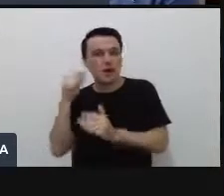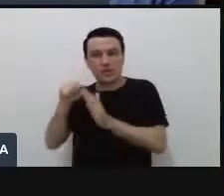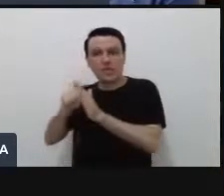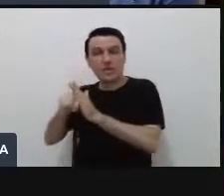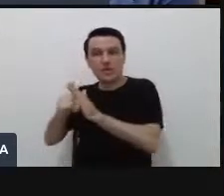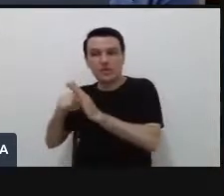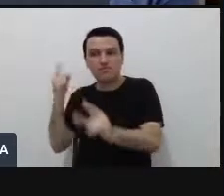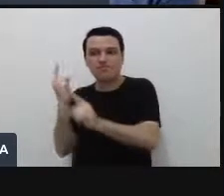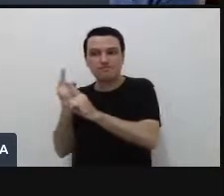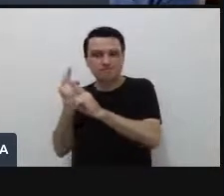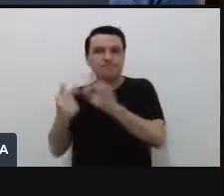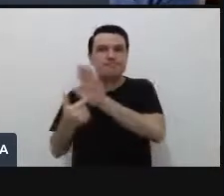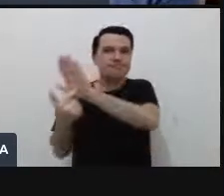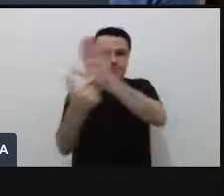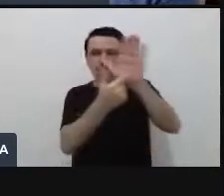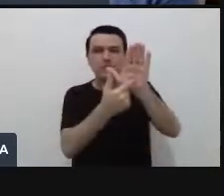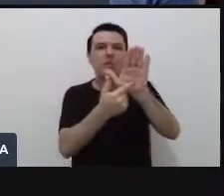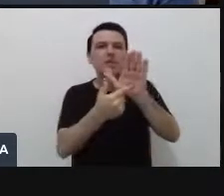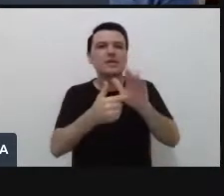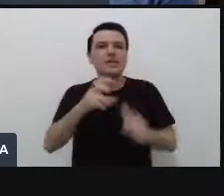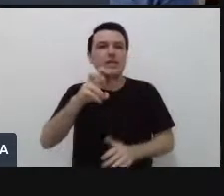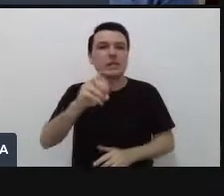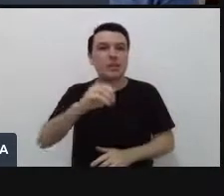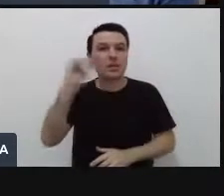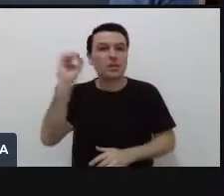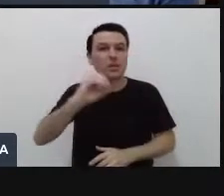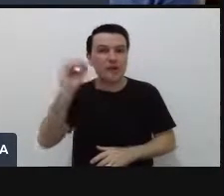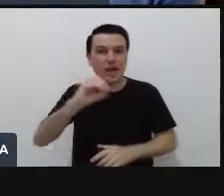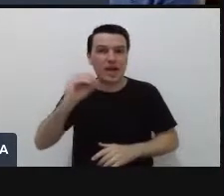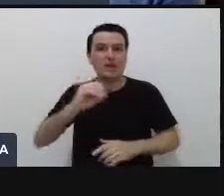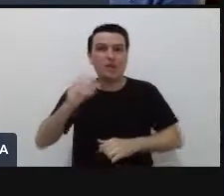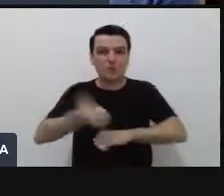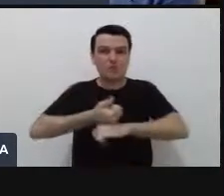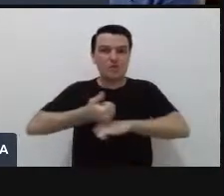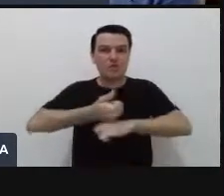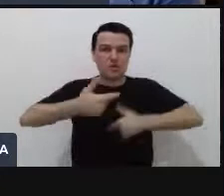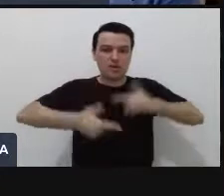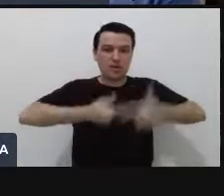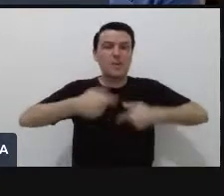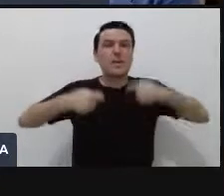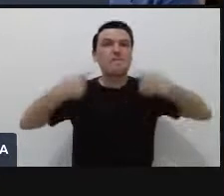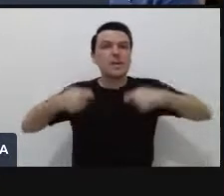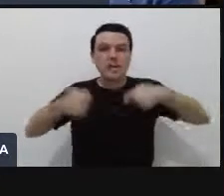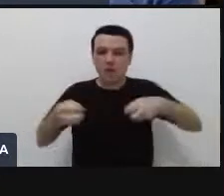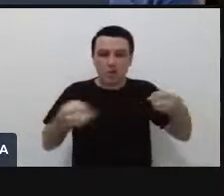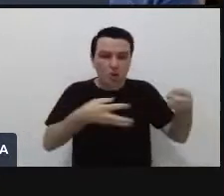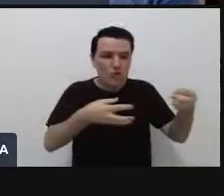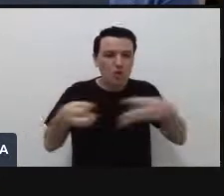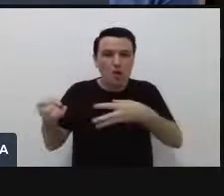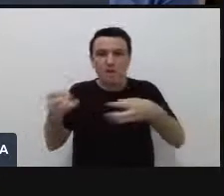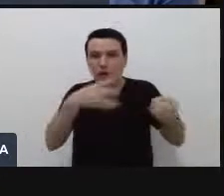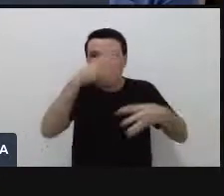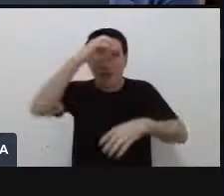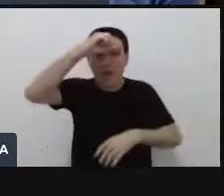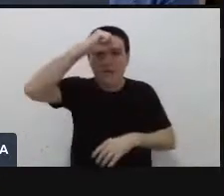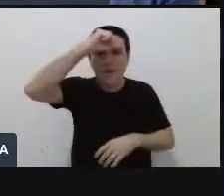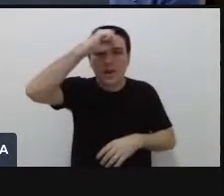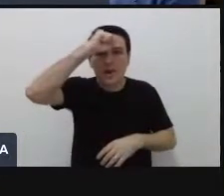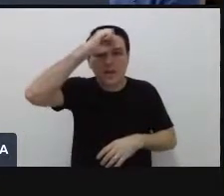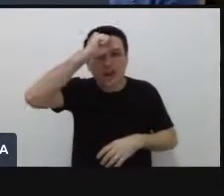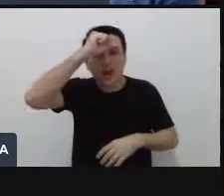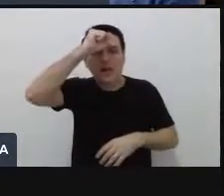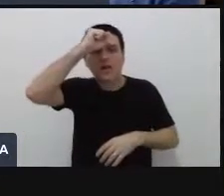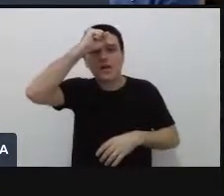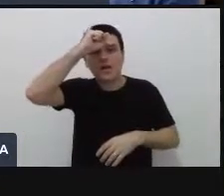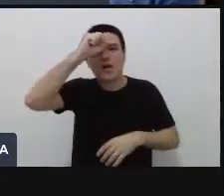2021. 50% de todos os trabalhadores precisarão aprender novas habilidades para que possa fazer um trabalho diferente, é